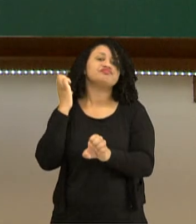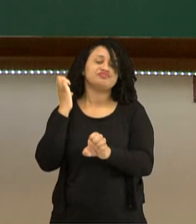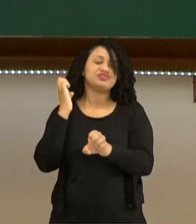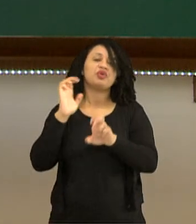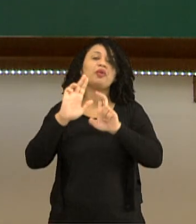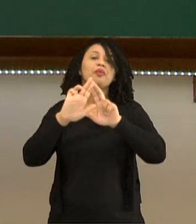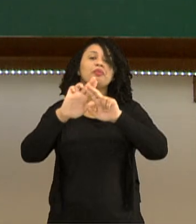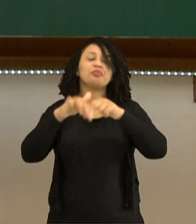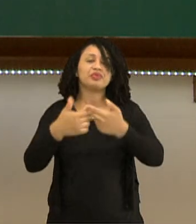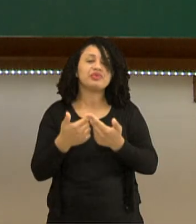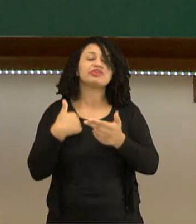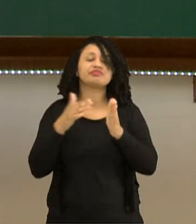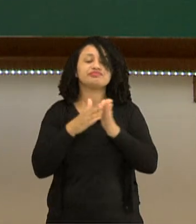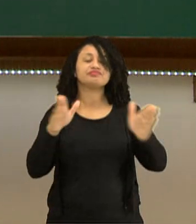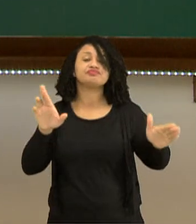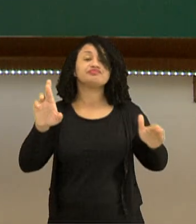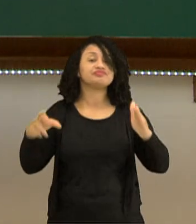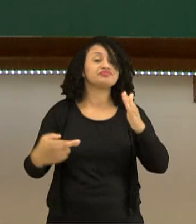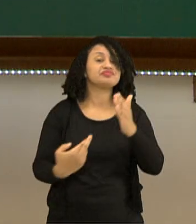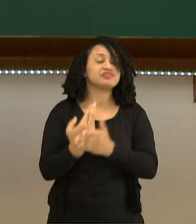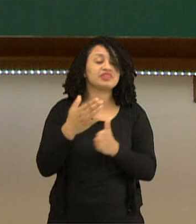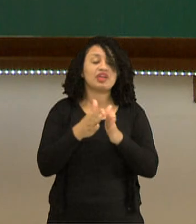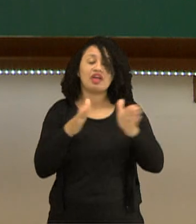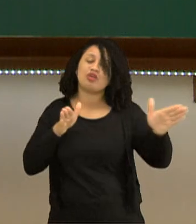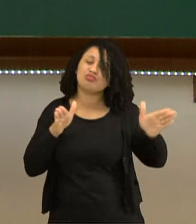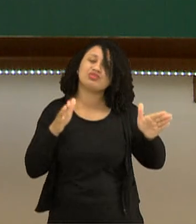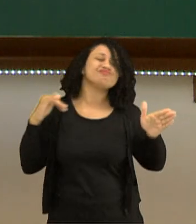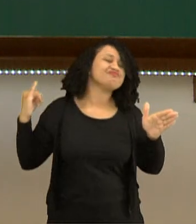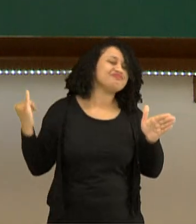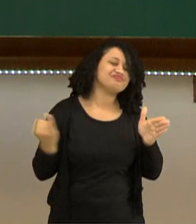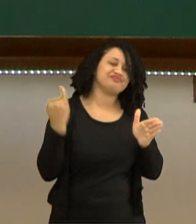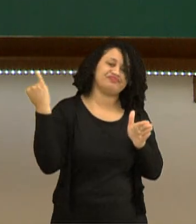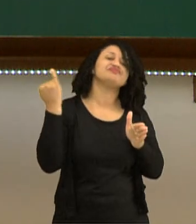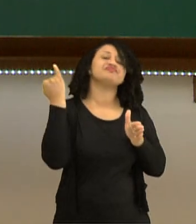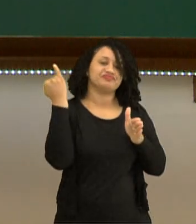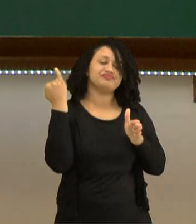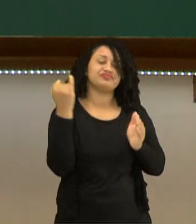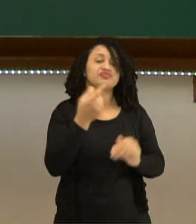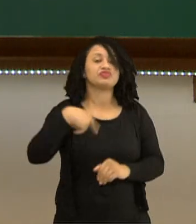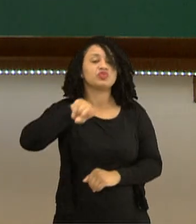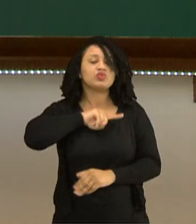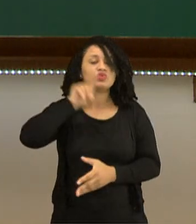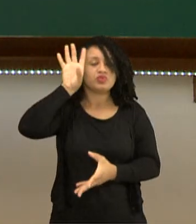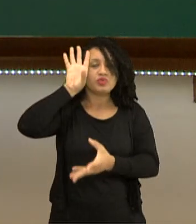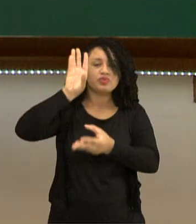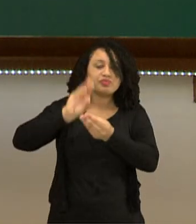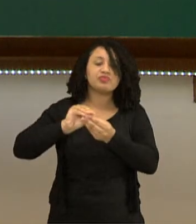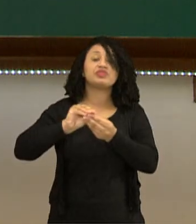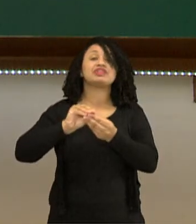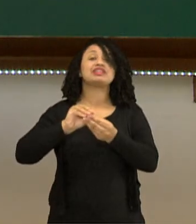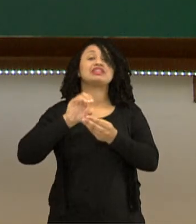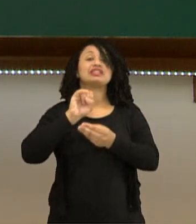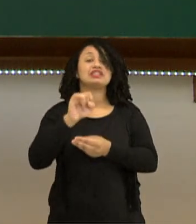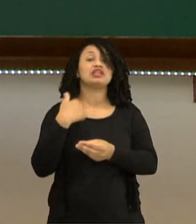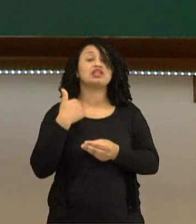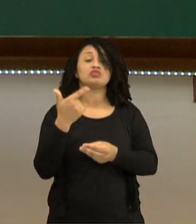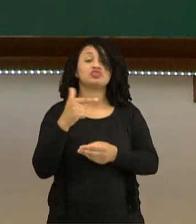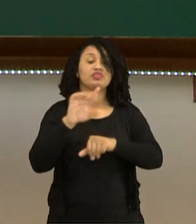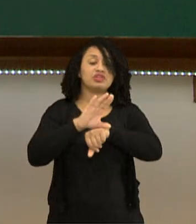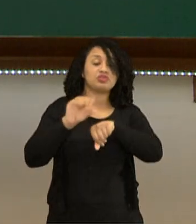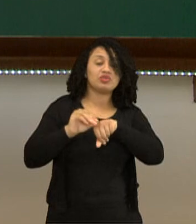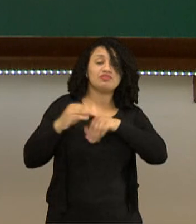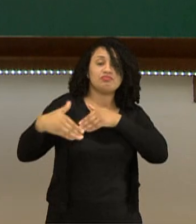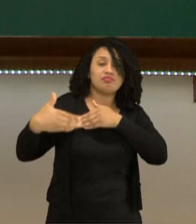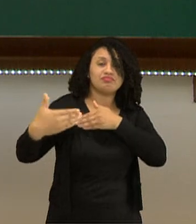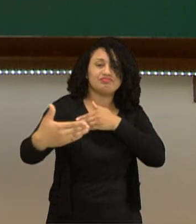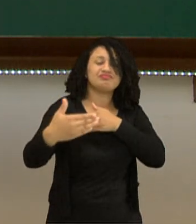Por isso, o Renascimento é um período importante. A gente entender que sem o avanço do conhecimento